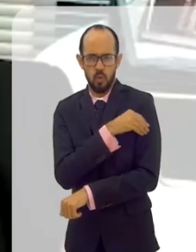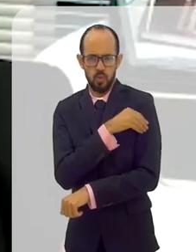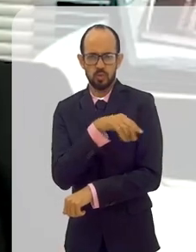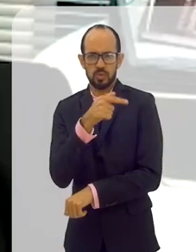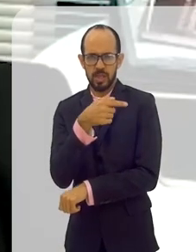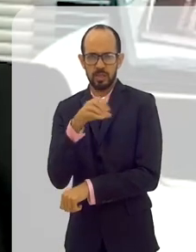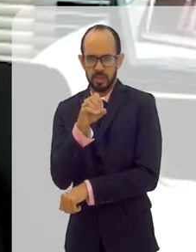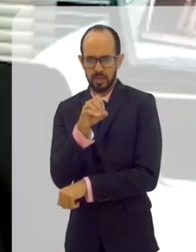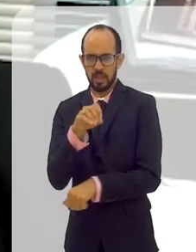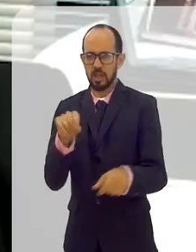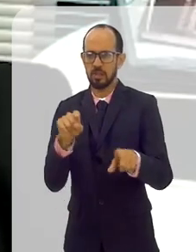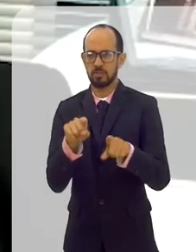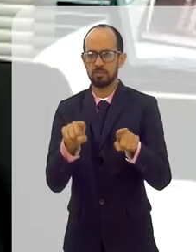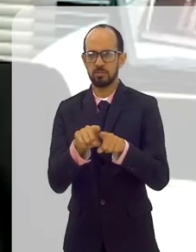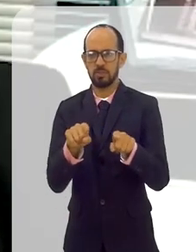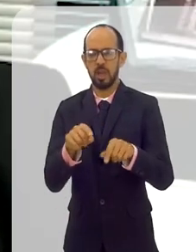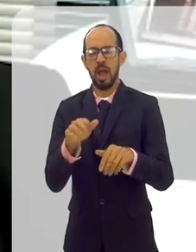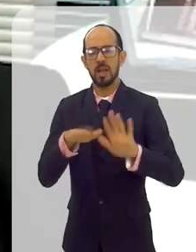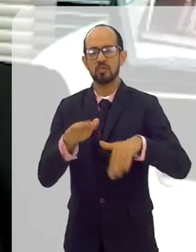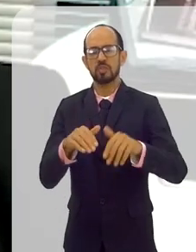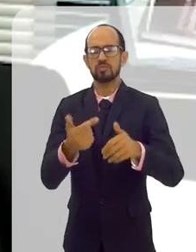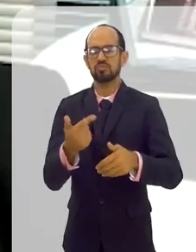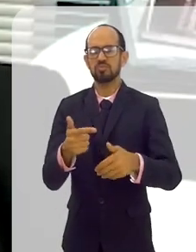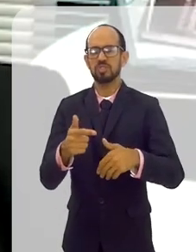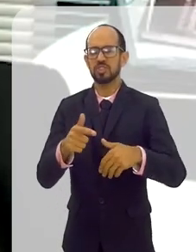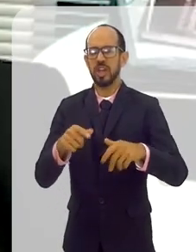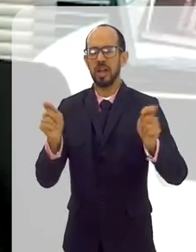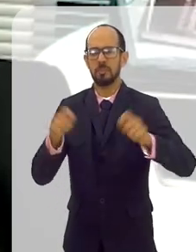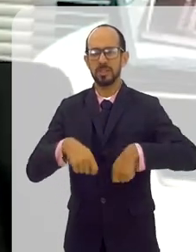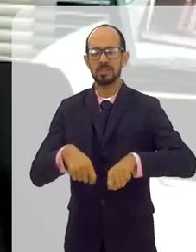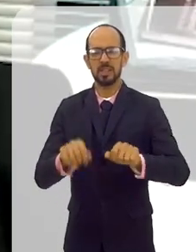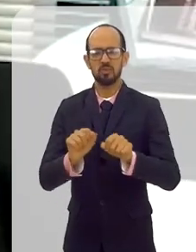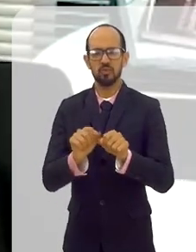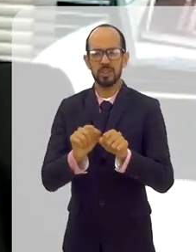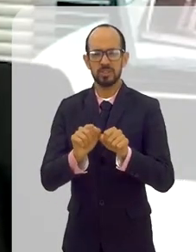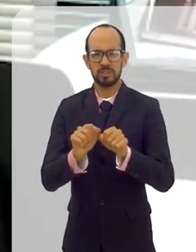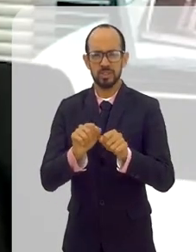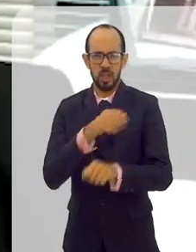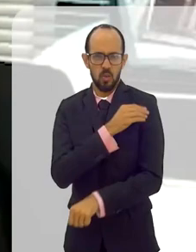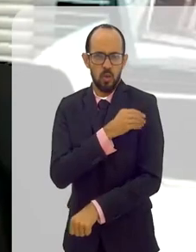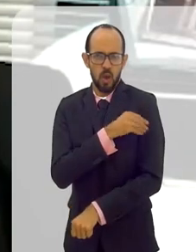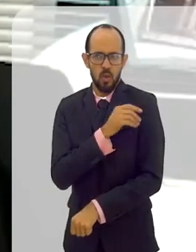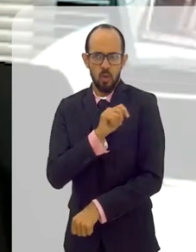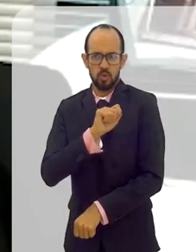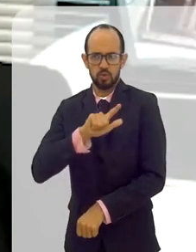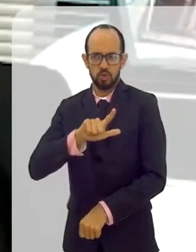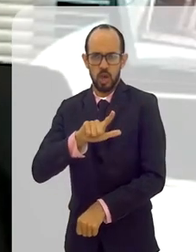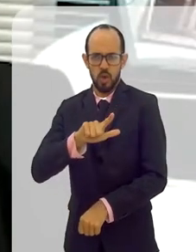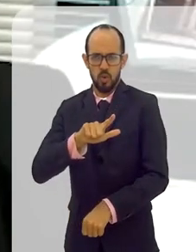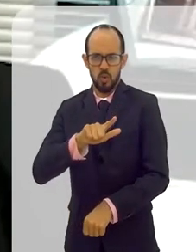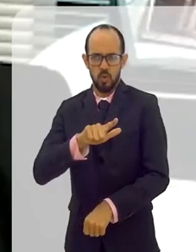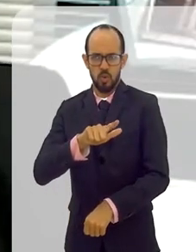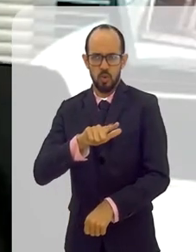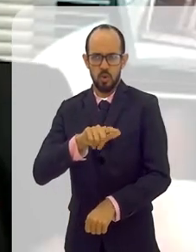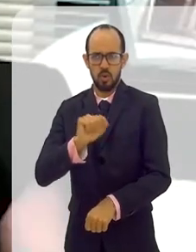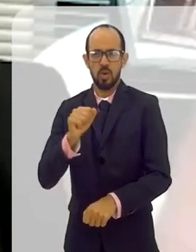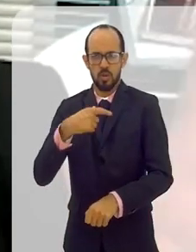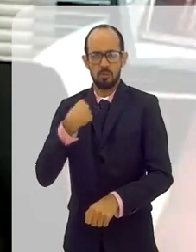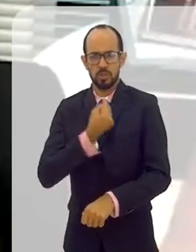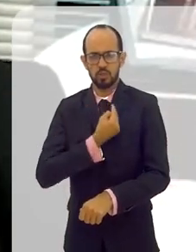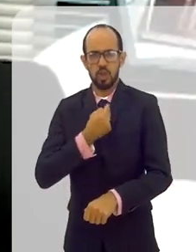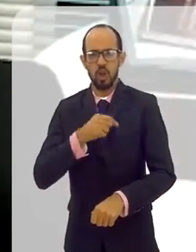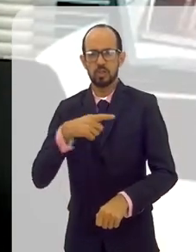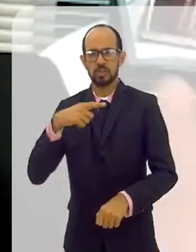mesmo quando não tinha sequer a matéria-prima para fazer o álcool em gel. Não havia nas prateleiras, nos supermercados e farmácias.